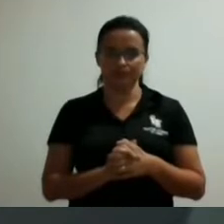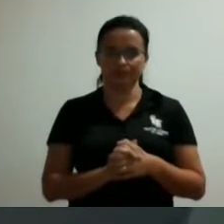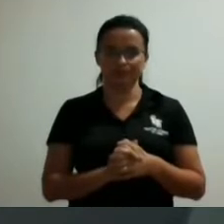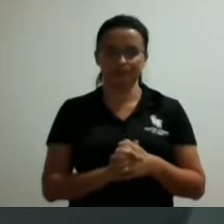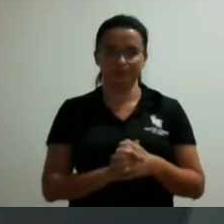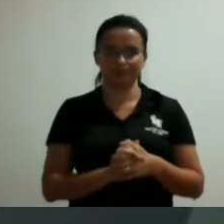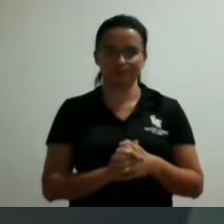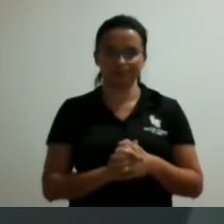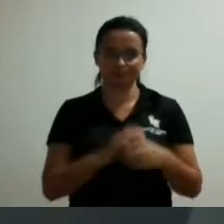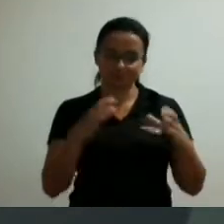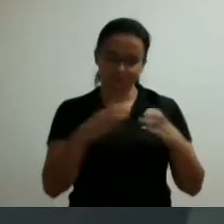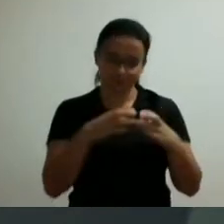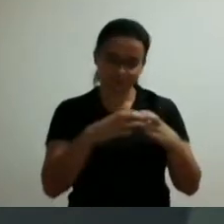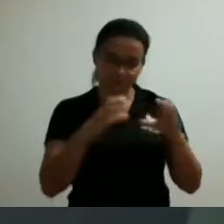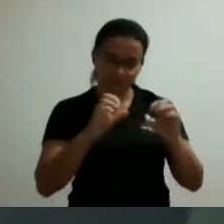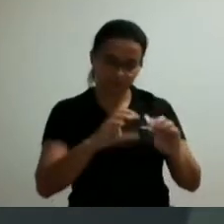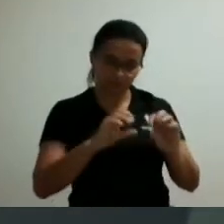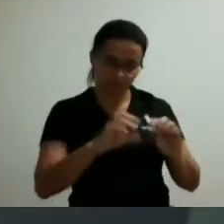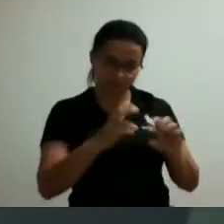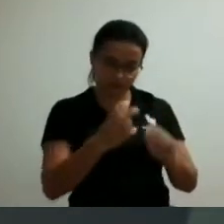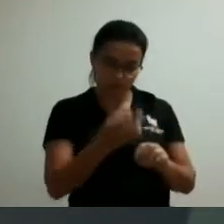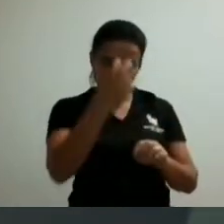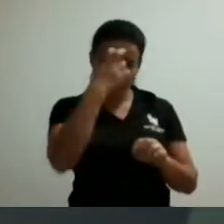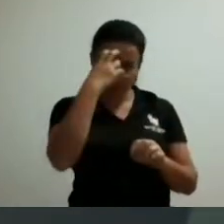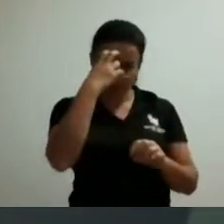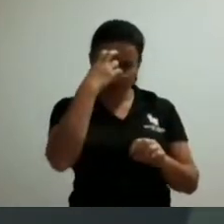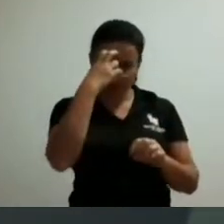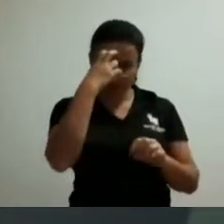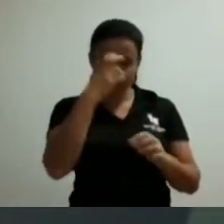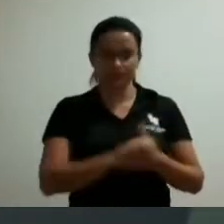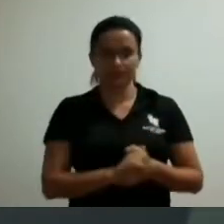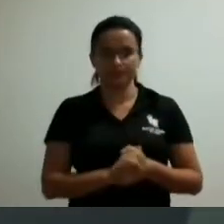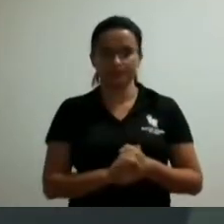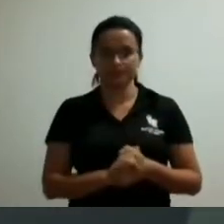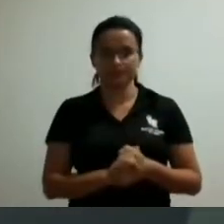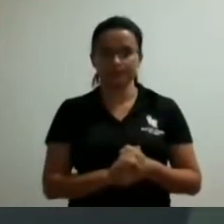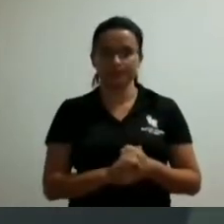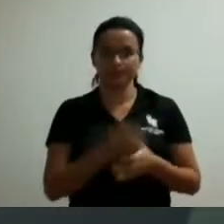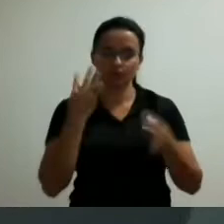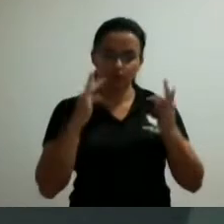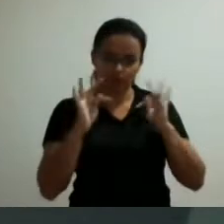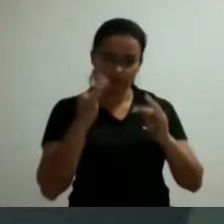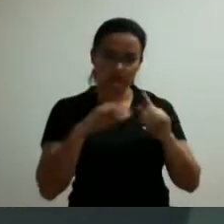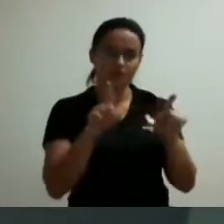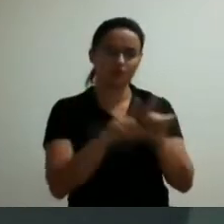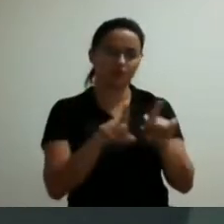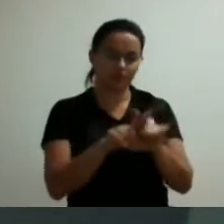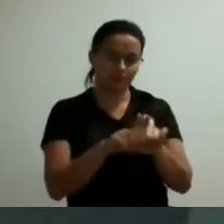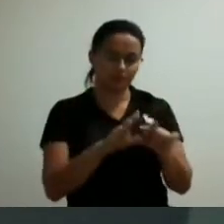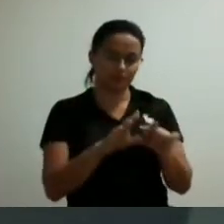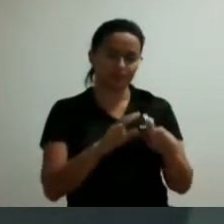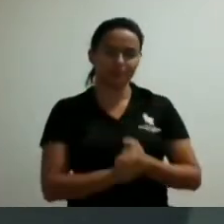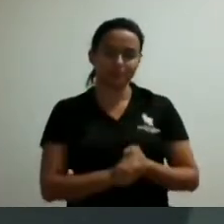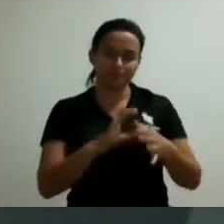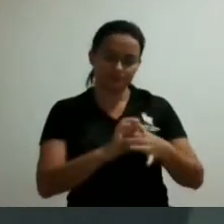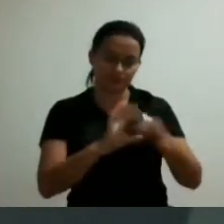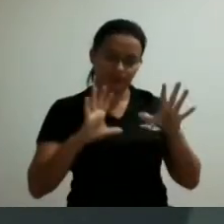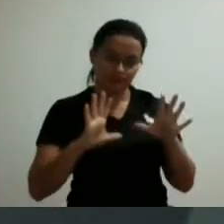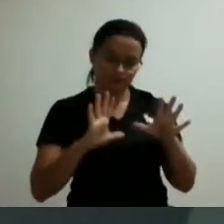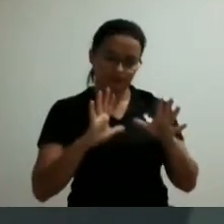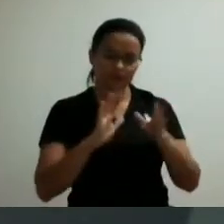comissão de educação cultura e turismo libero para que siga os trâmites